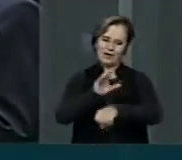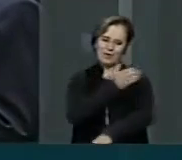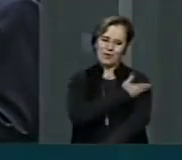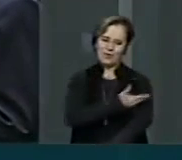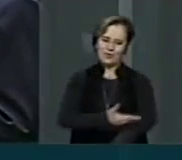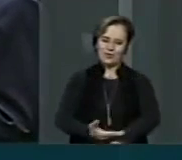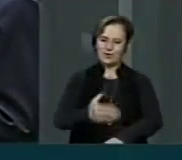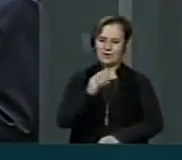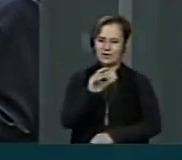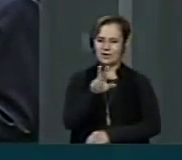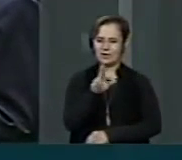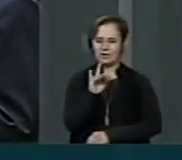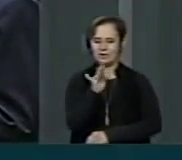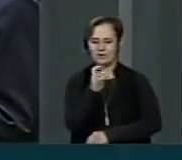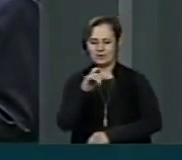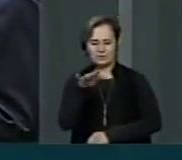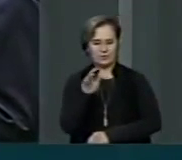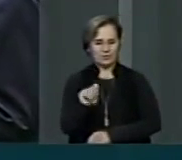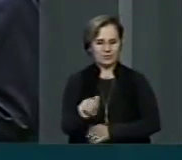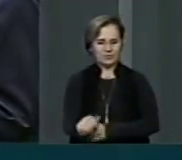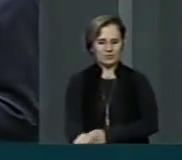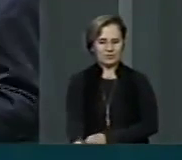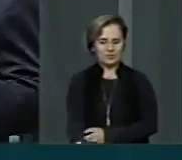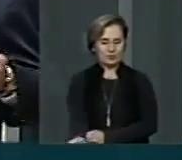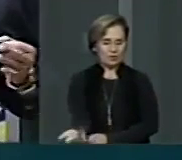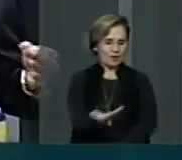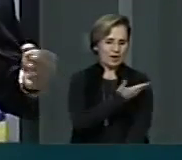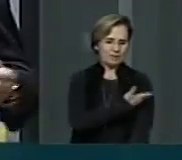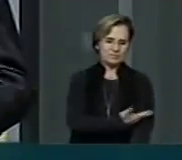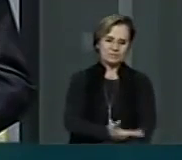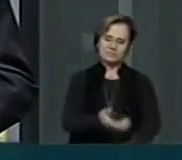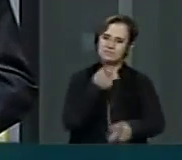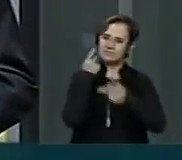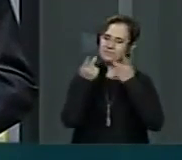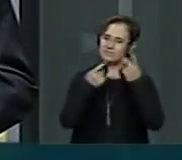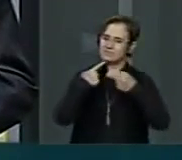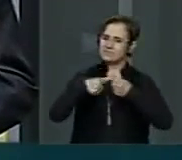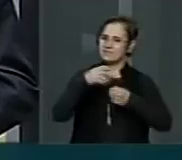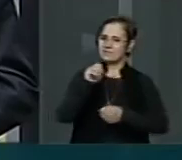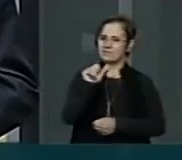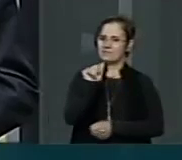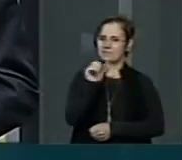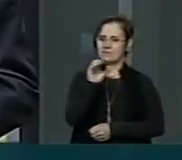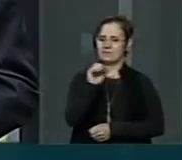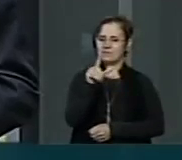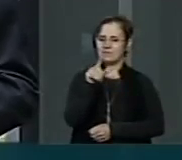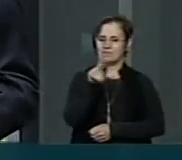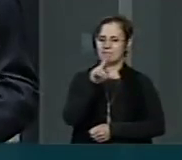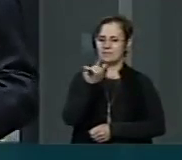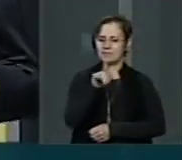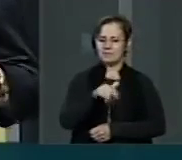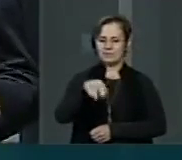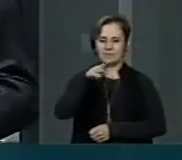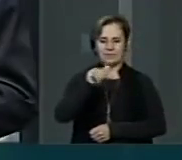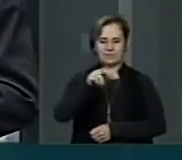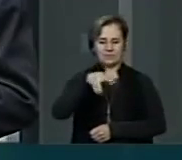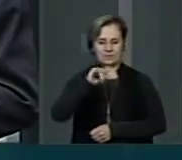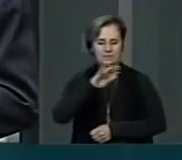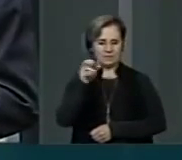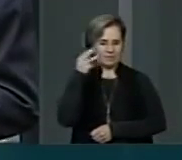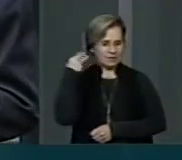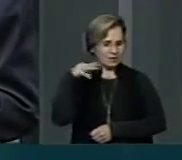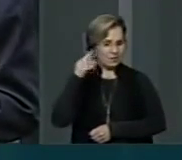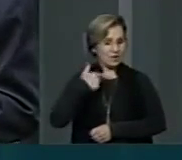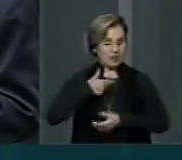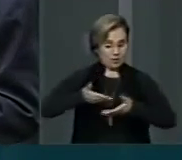Dizer que sou de São Luís do Maranhão, cidade na qual me orgulho ter nascido,